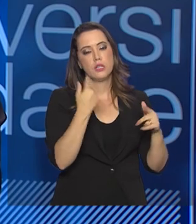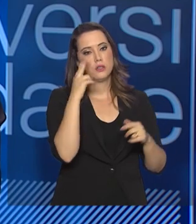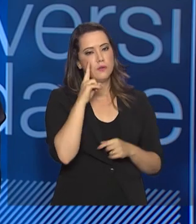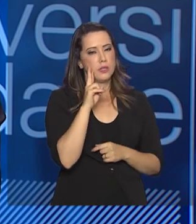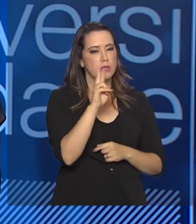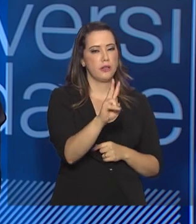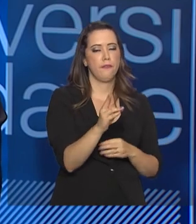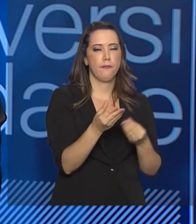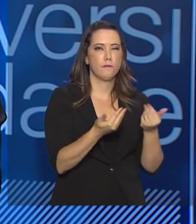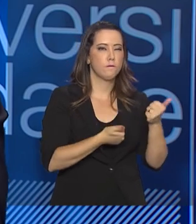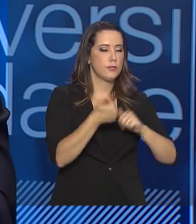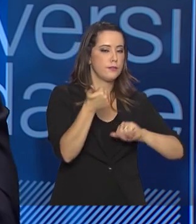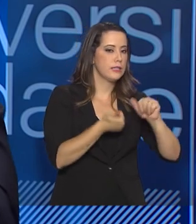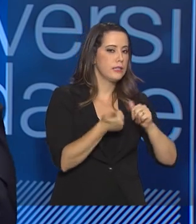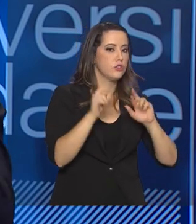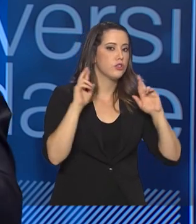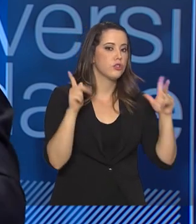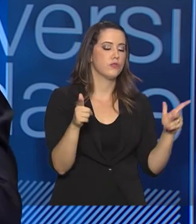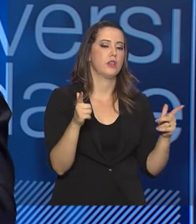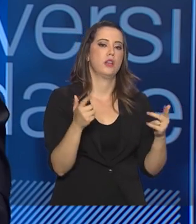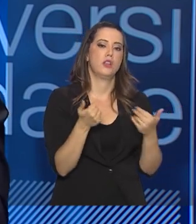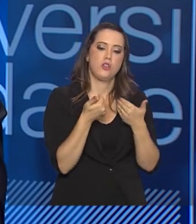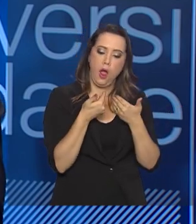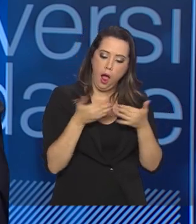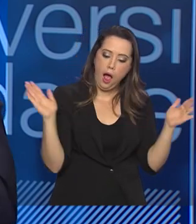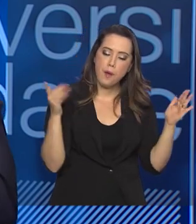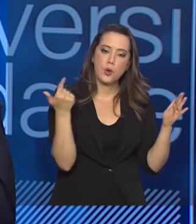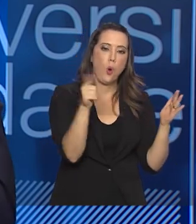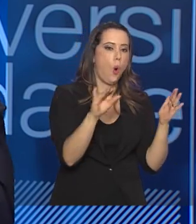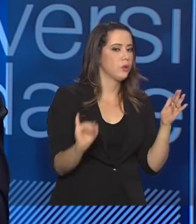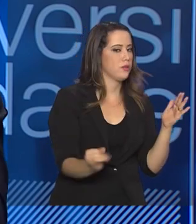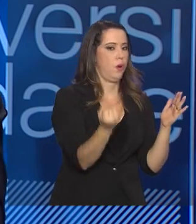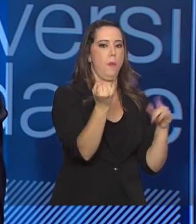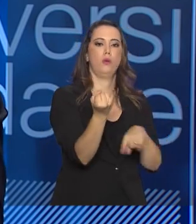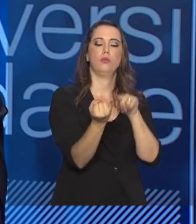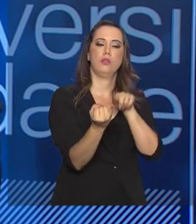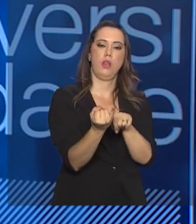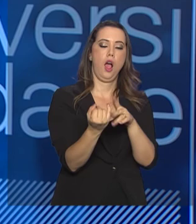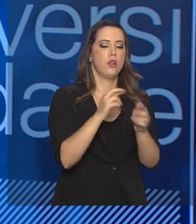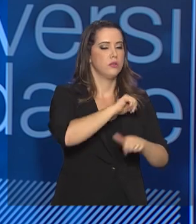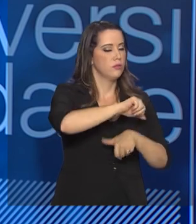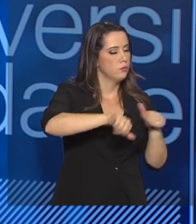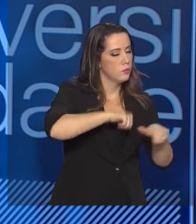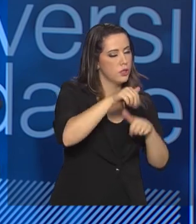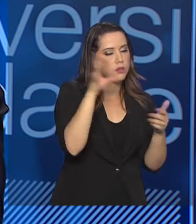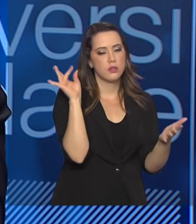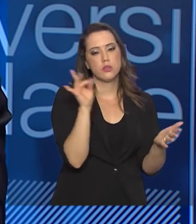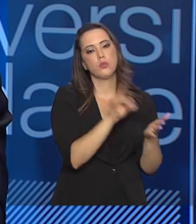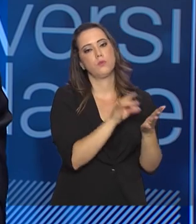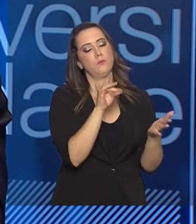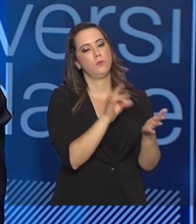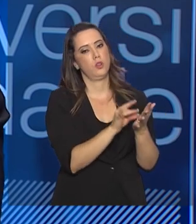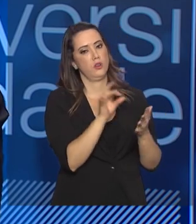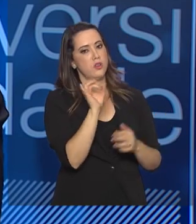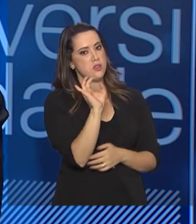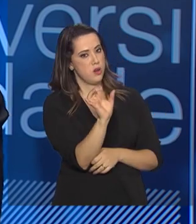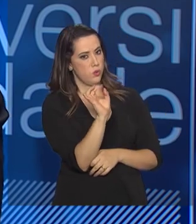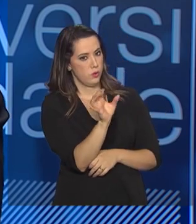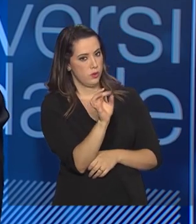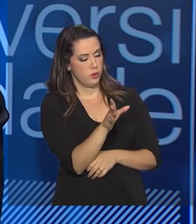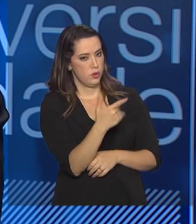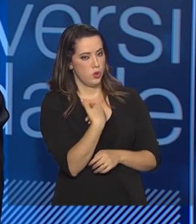proficiência de outra forma. Então, assim, abre um outro patamar. É uma mudança completa. Não apenas do papel para